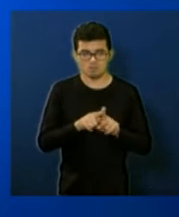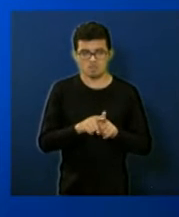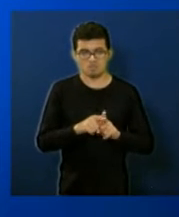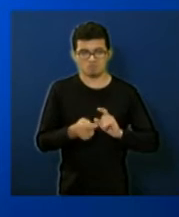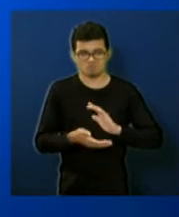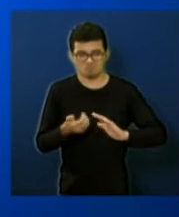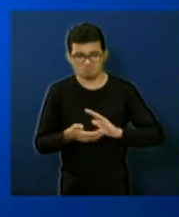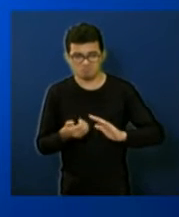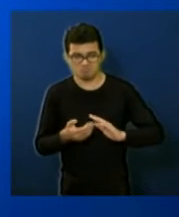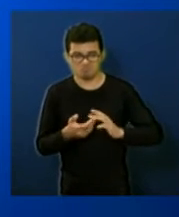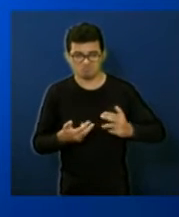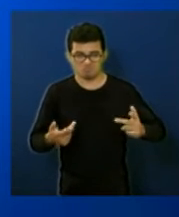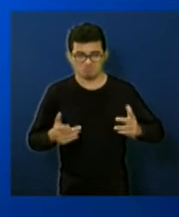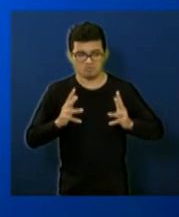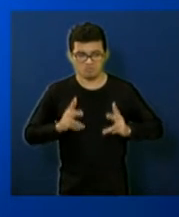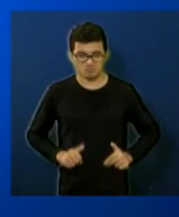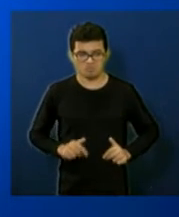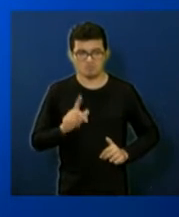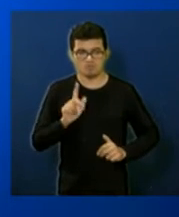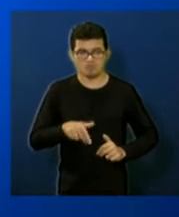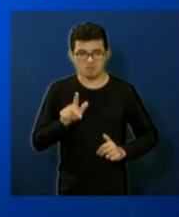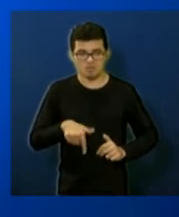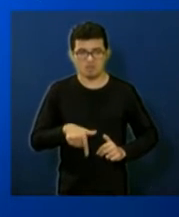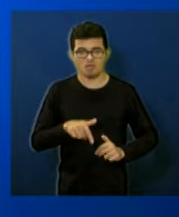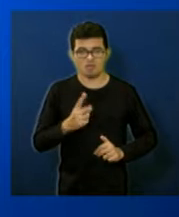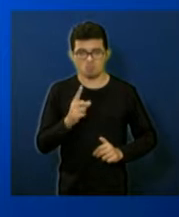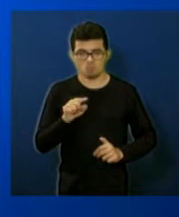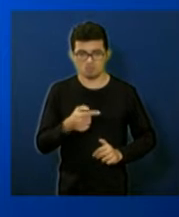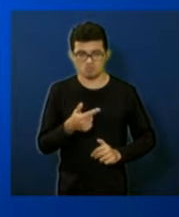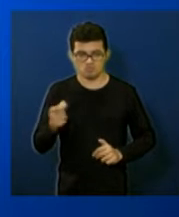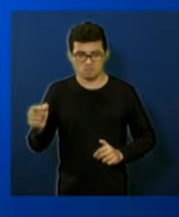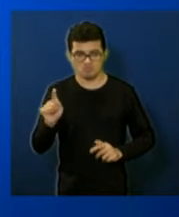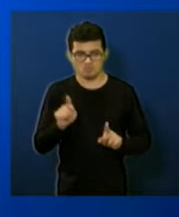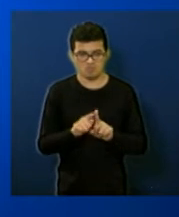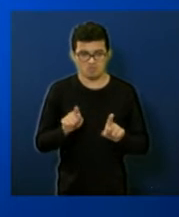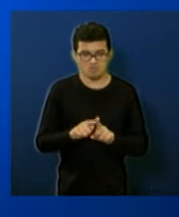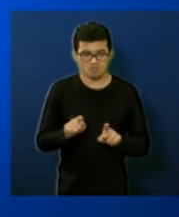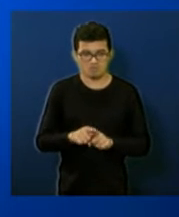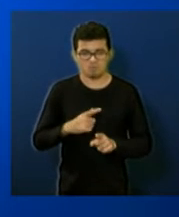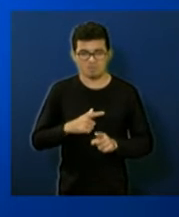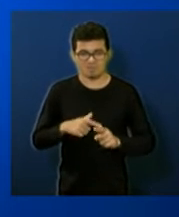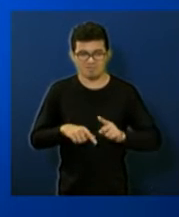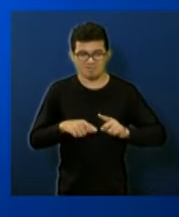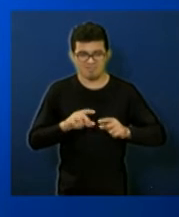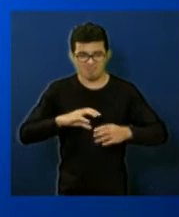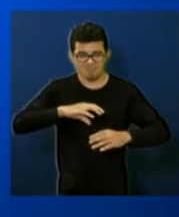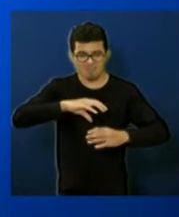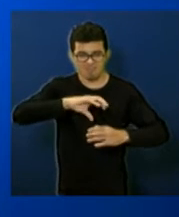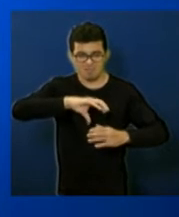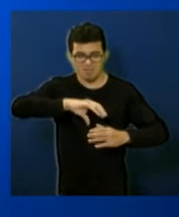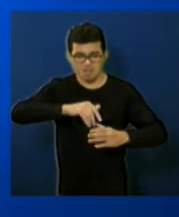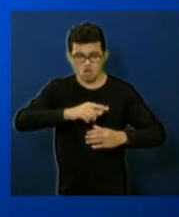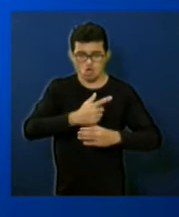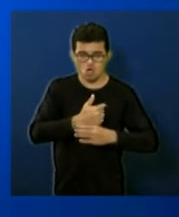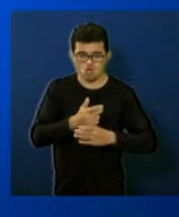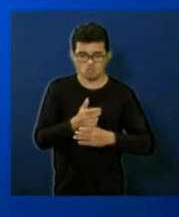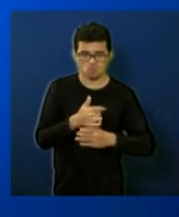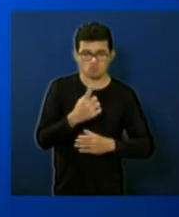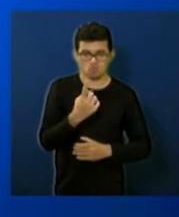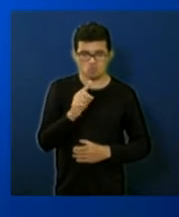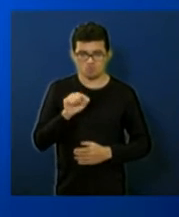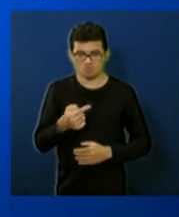captação das cruzes seria a segunda etapa 1 milhão e 200 com hidrômetros de conexões previsão de gás de 1 milhão e 130